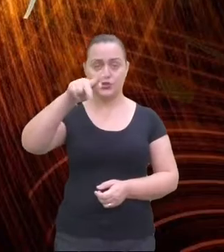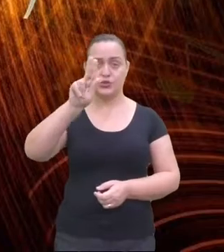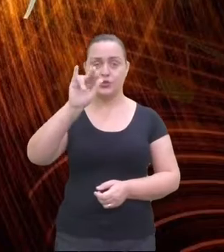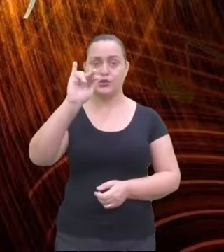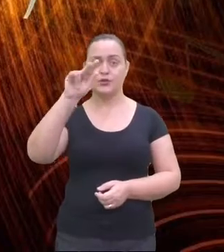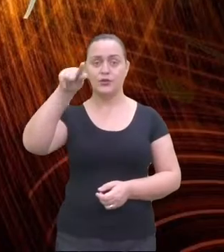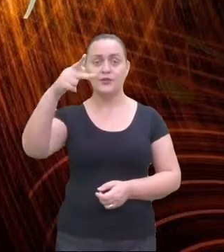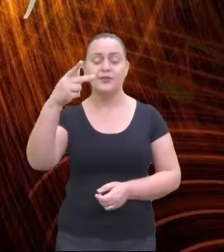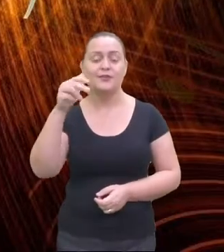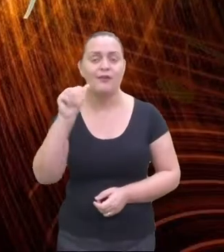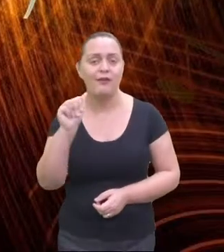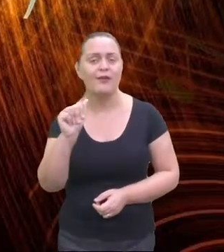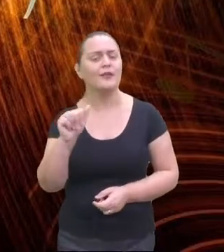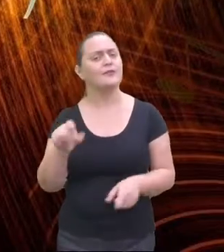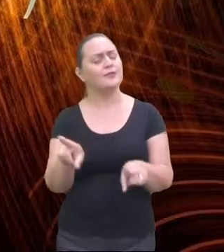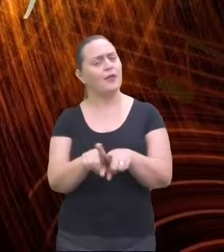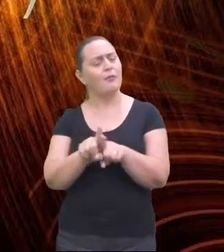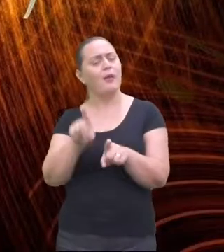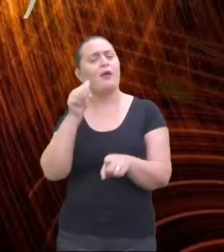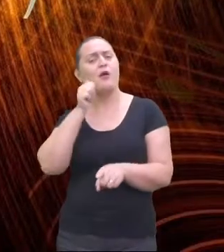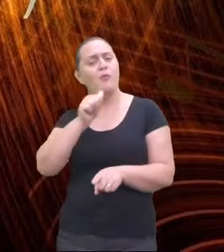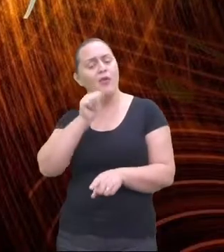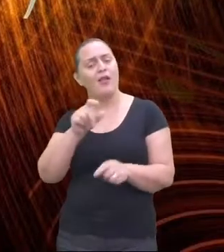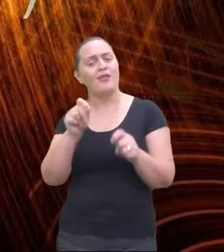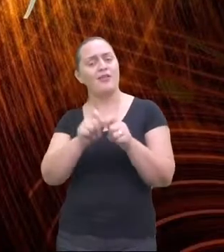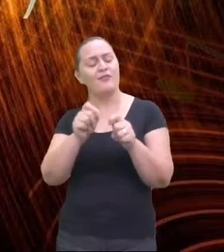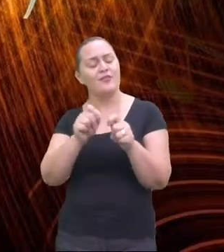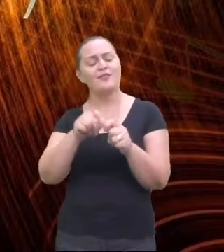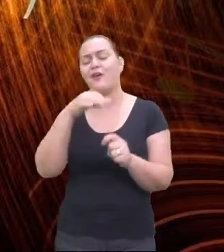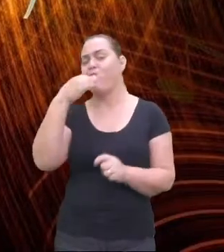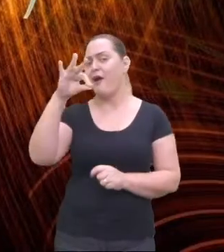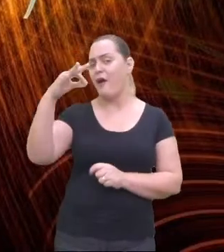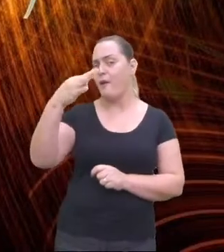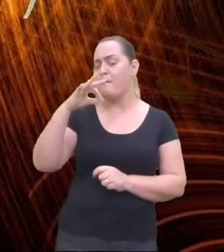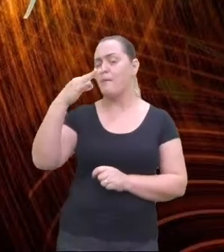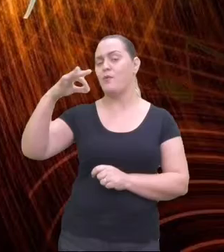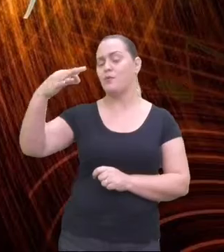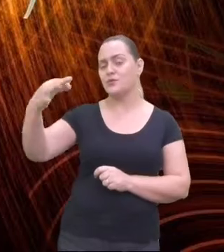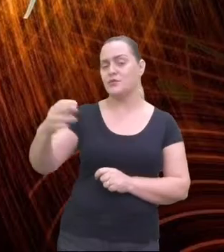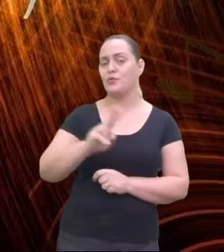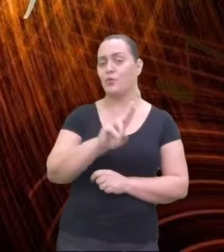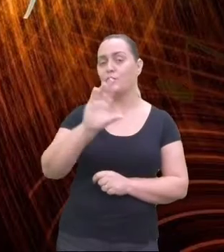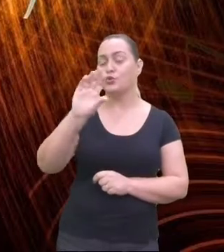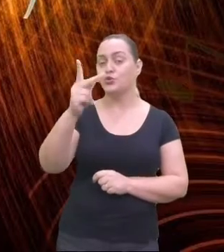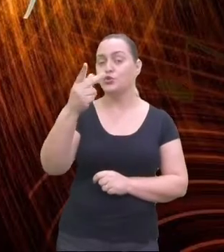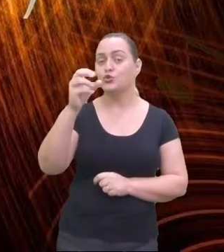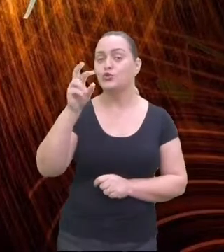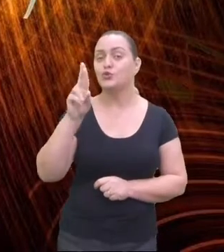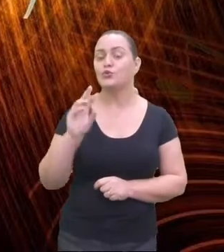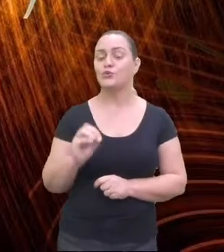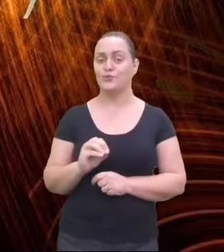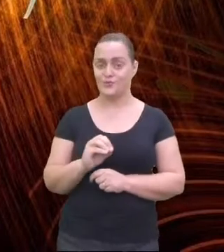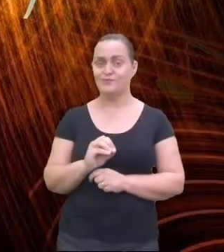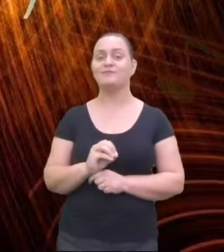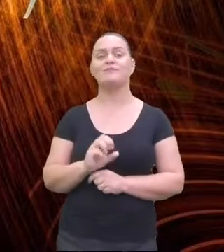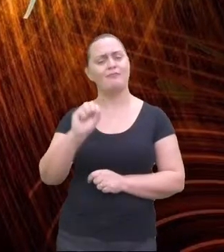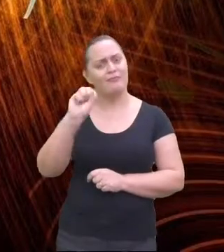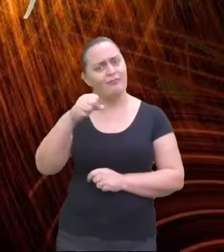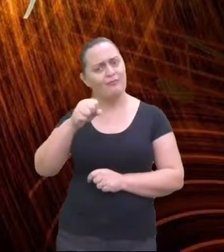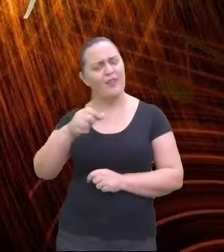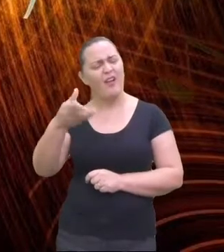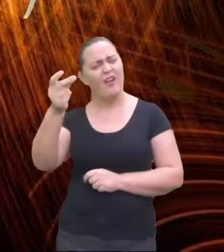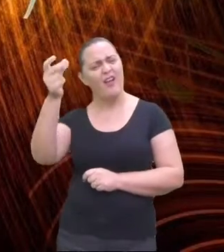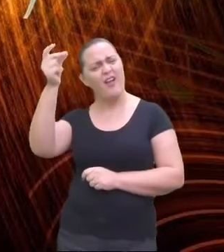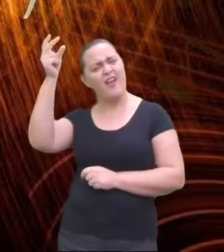chorona a compor. Então, foi a primeira mulher a compor o choro. Isso foi em 1899.